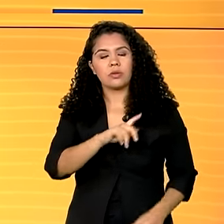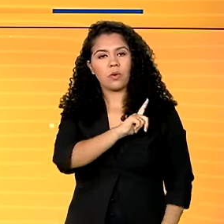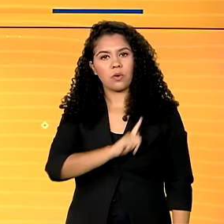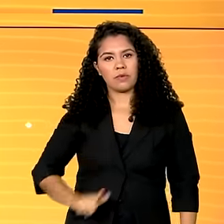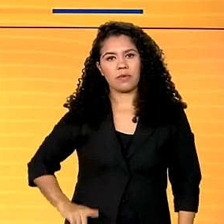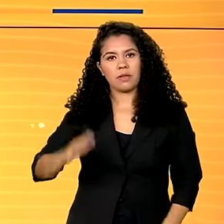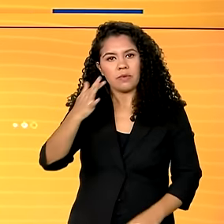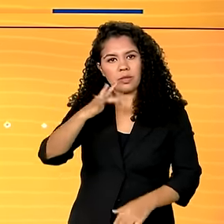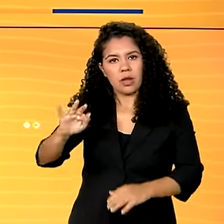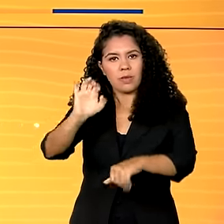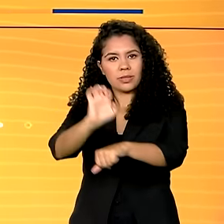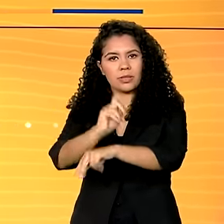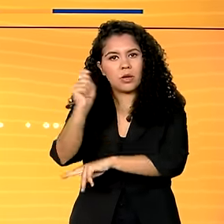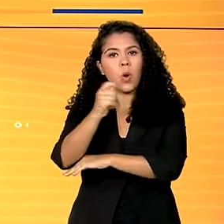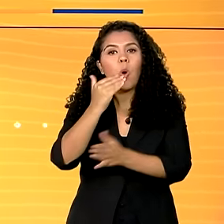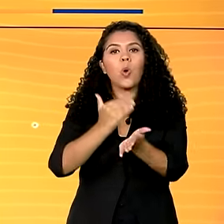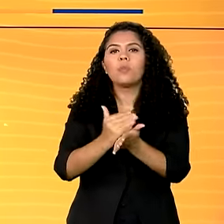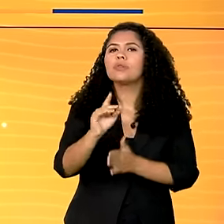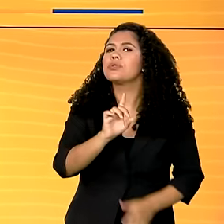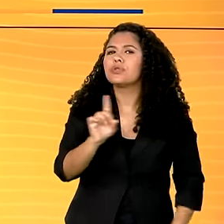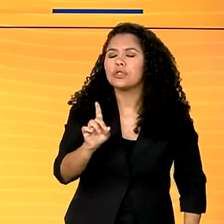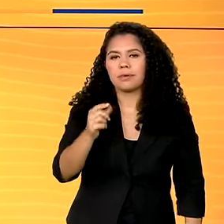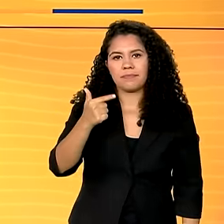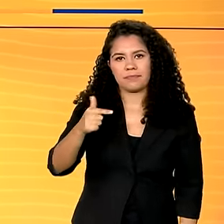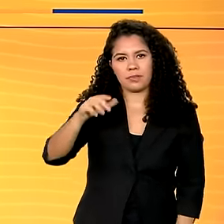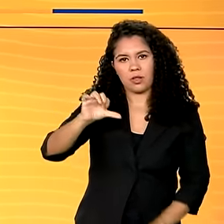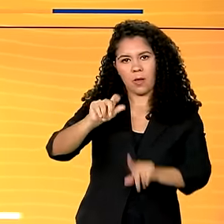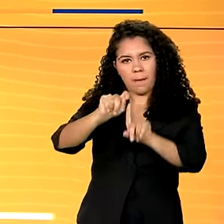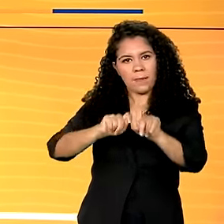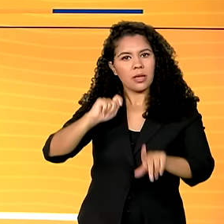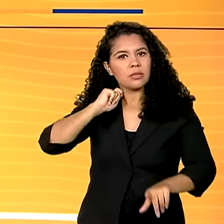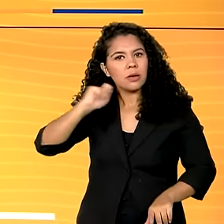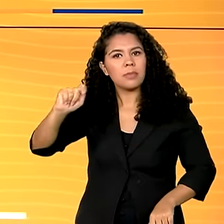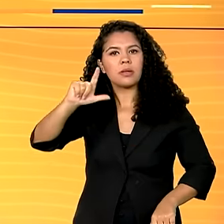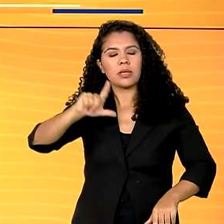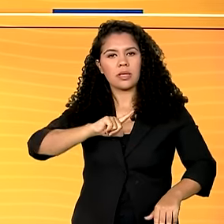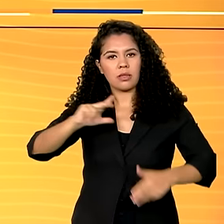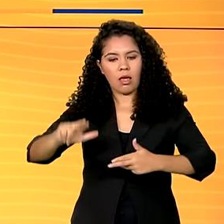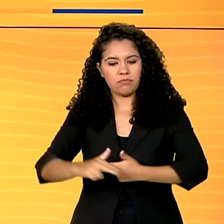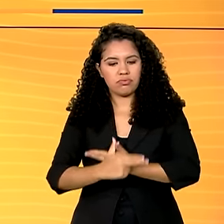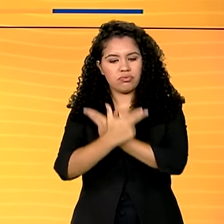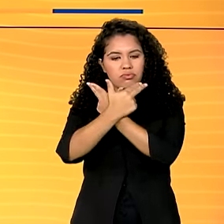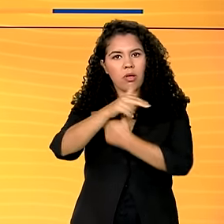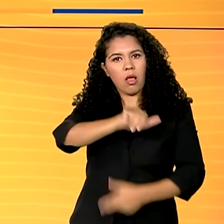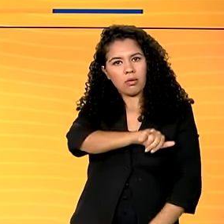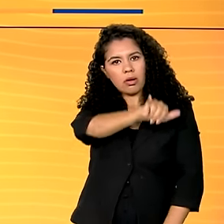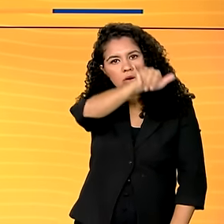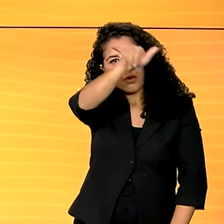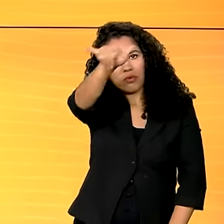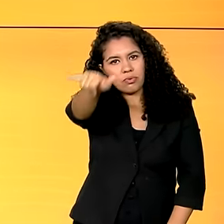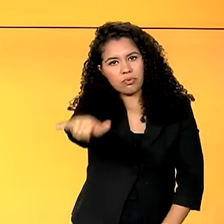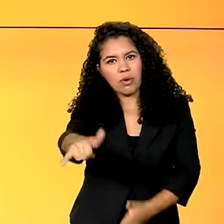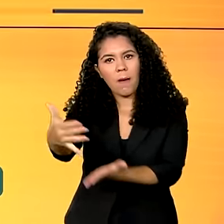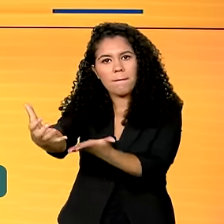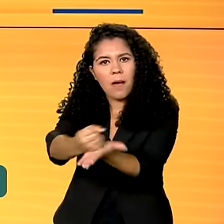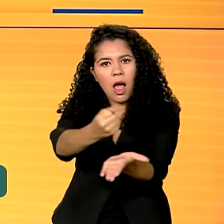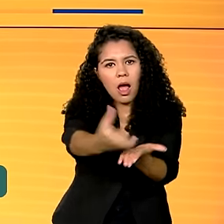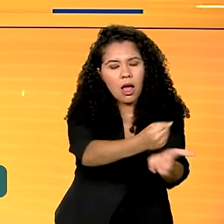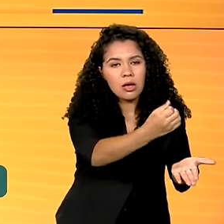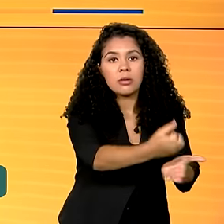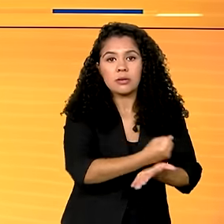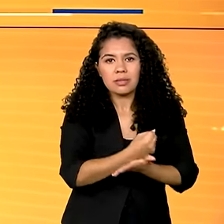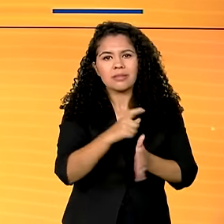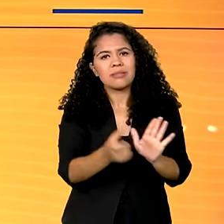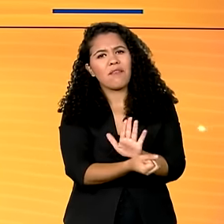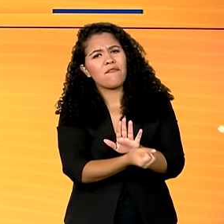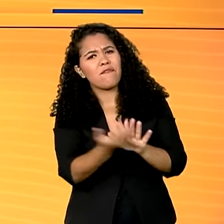29 de abril, quando a Força Aérea Brasileira enviou aeronaves para auxiliar nas operações de resgate. Desde então, uma